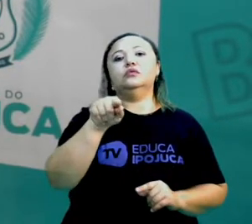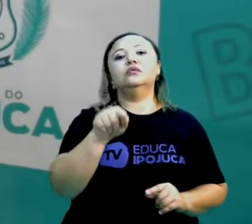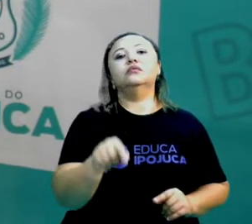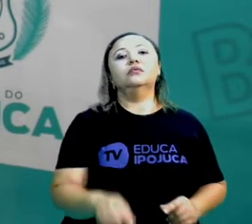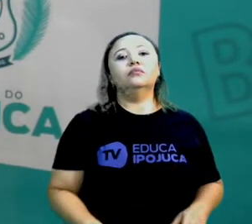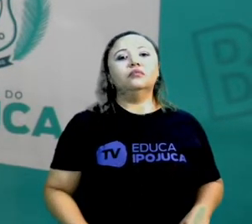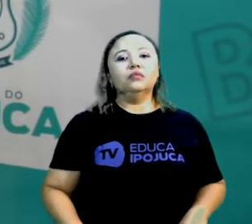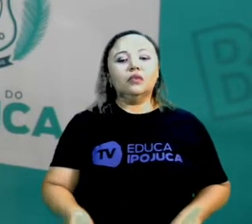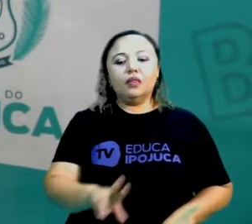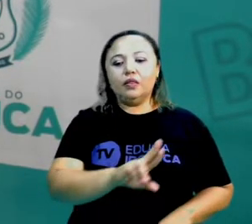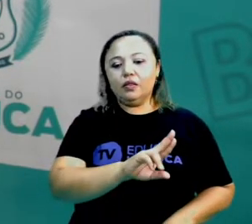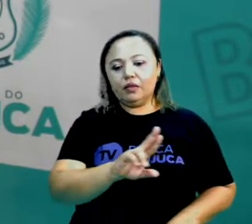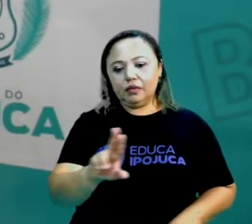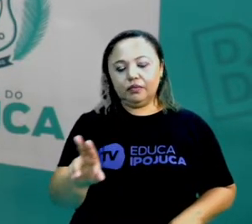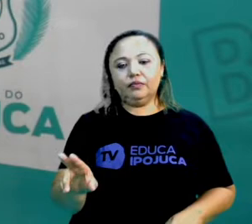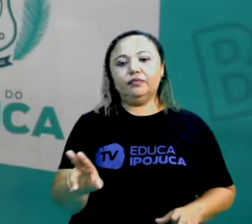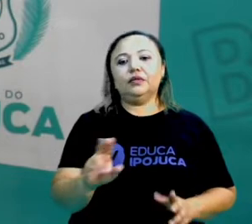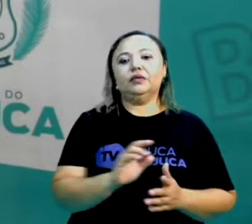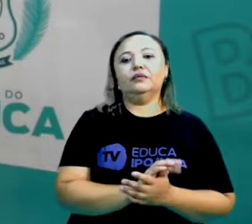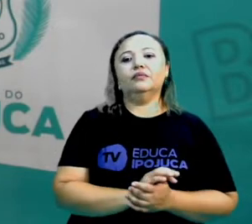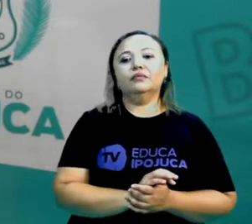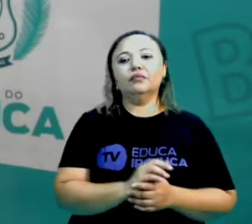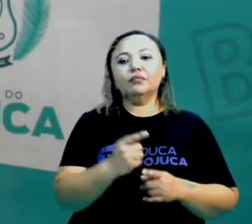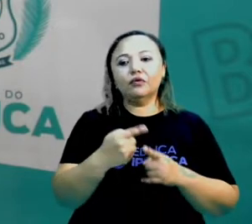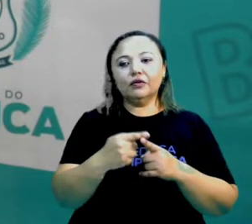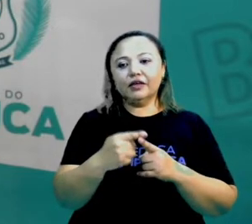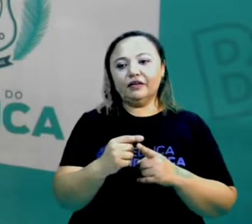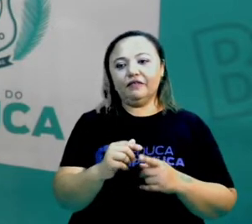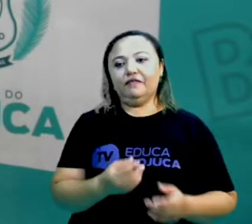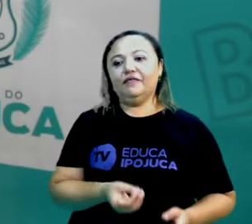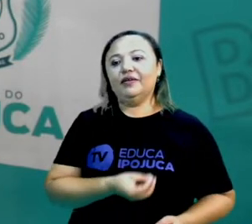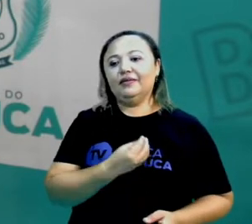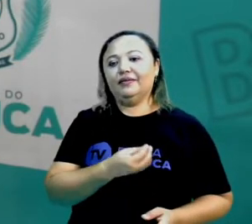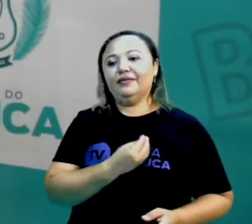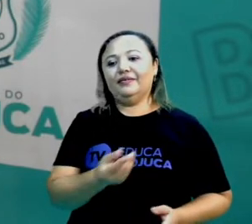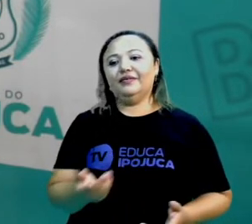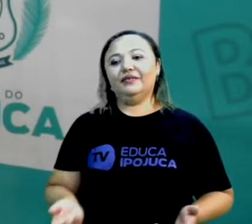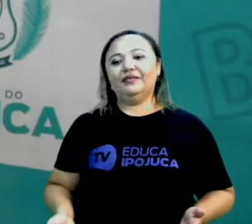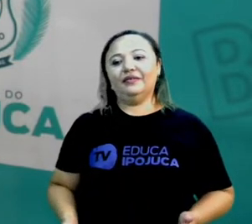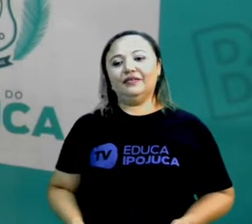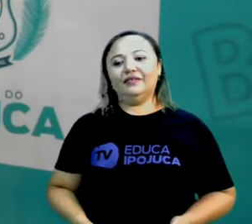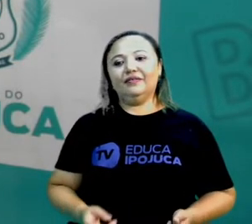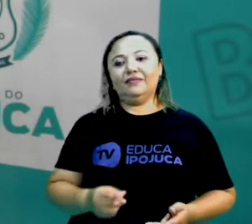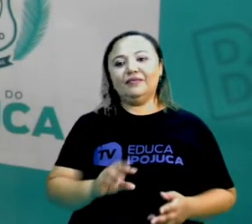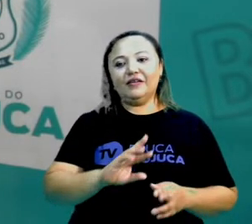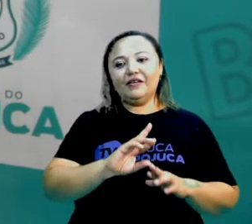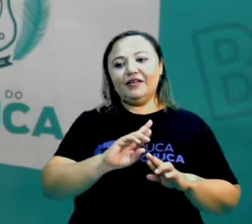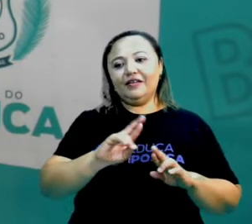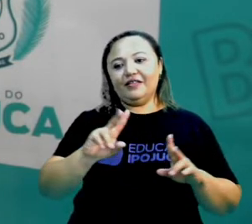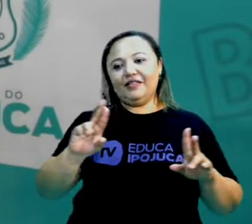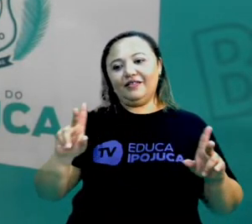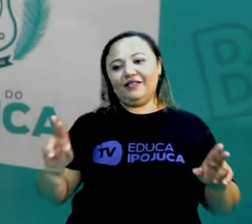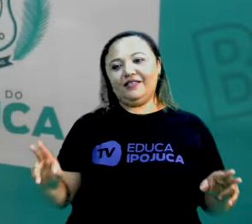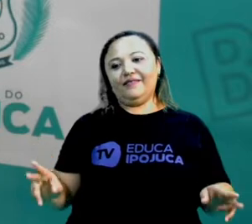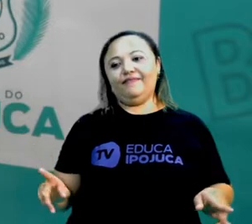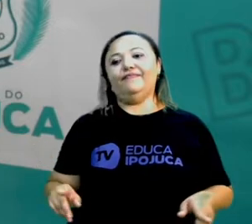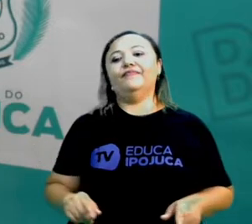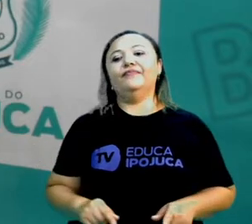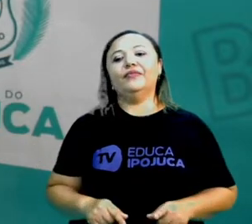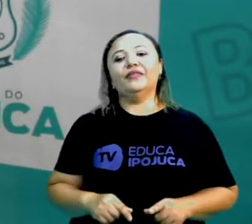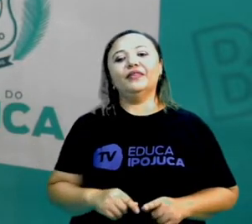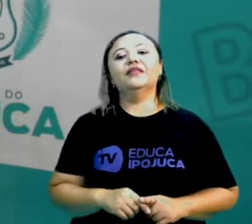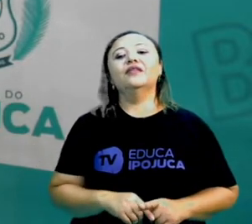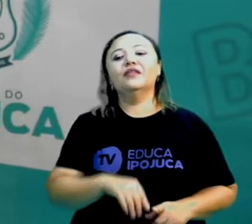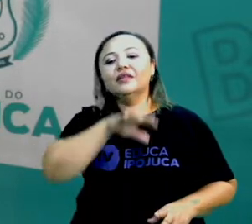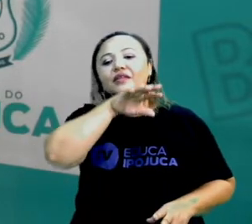são chamados de ecossistemas. Por quê? Porque neles existem diversas espécies de